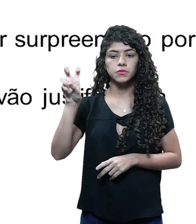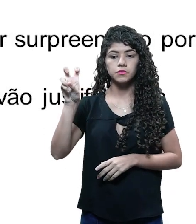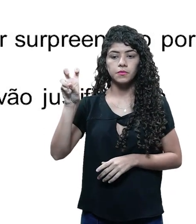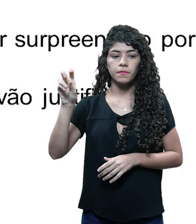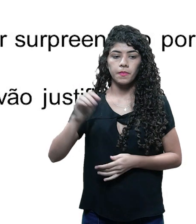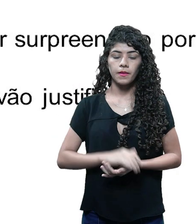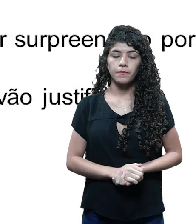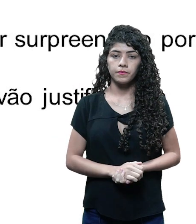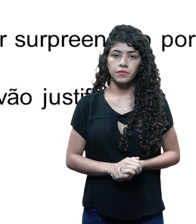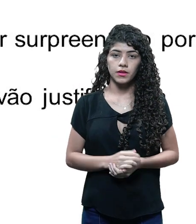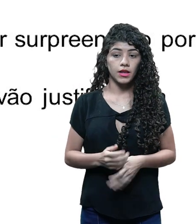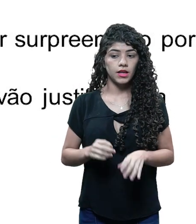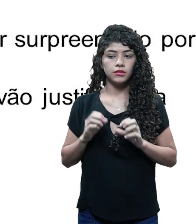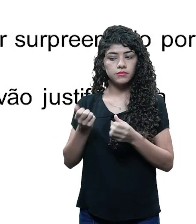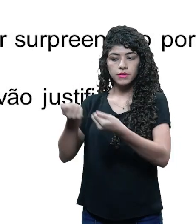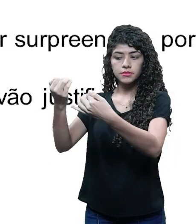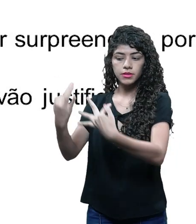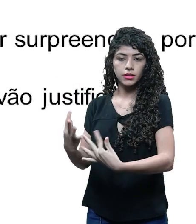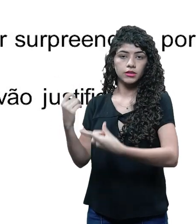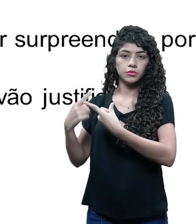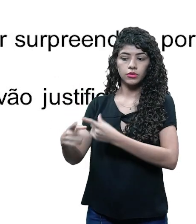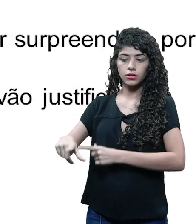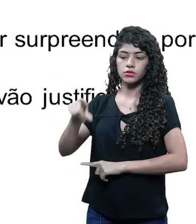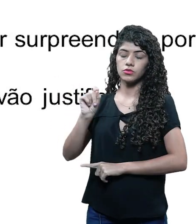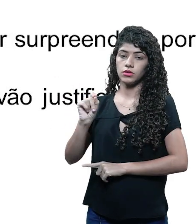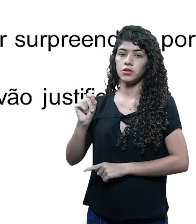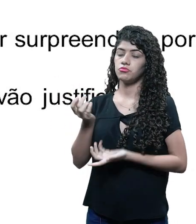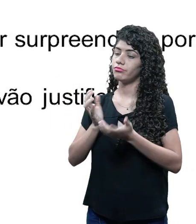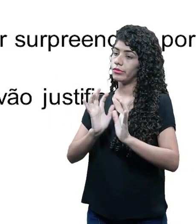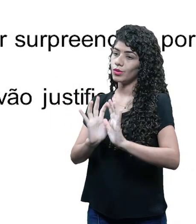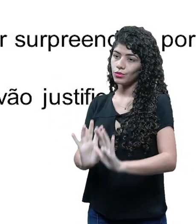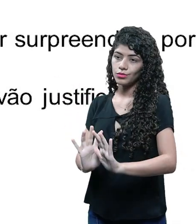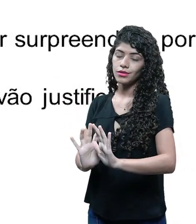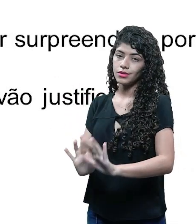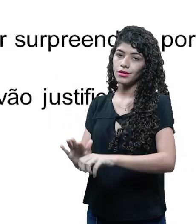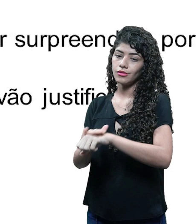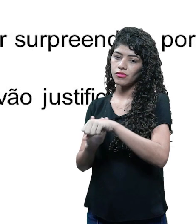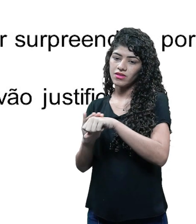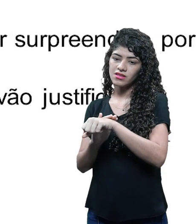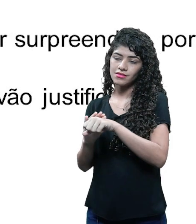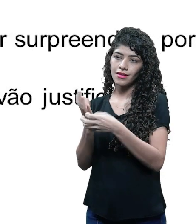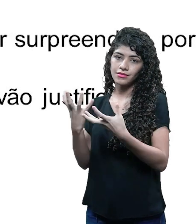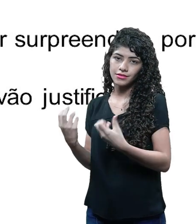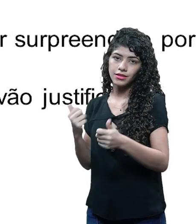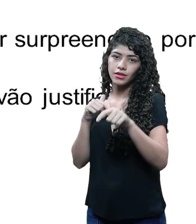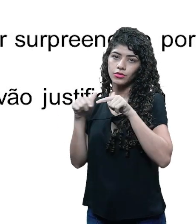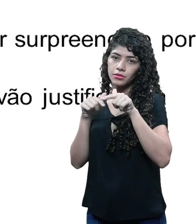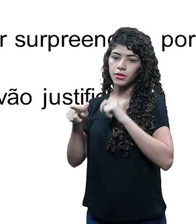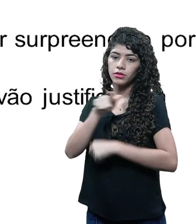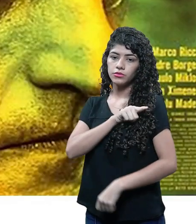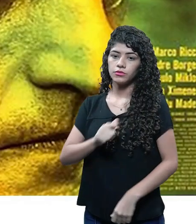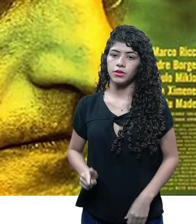cinco. Estevam justificando a sua decisão. Lembram? De não querer negociar, de não querer trabalhar